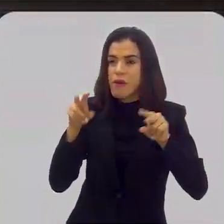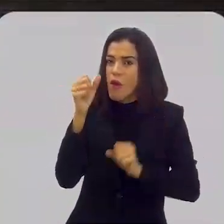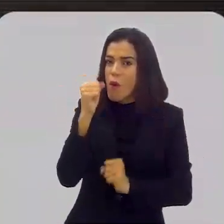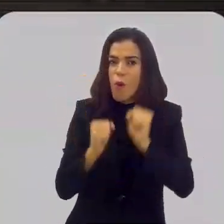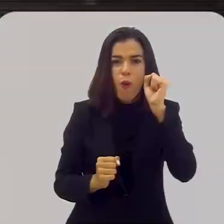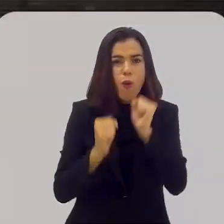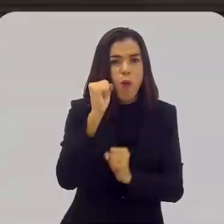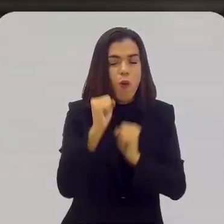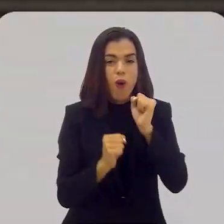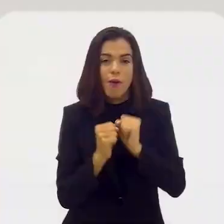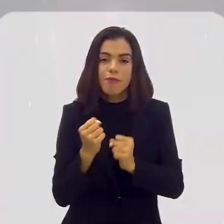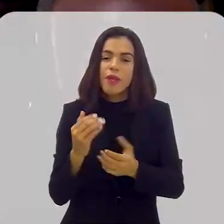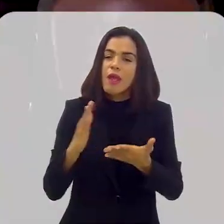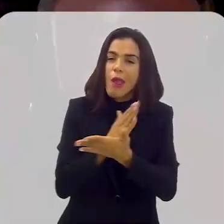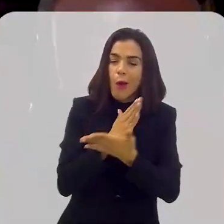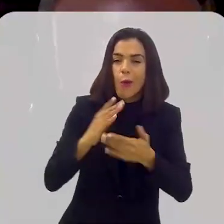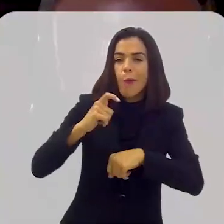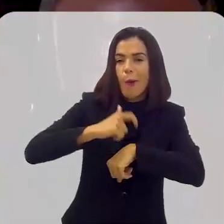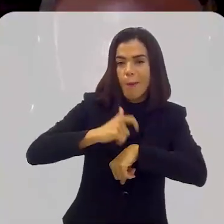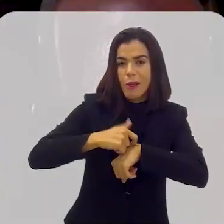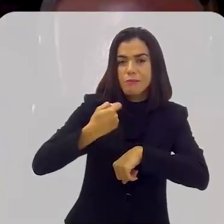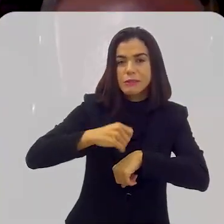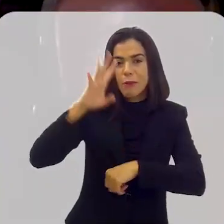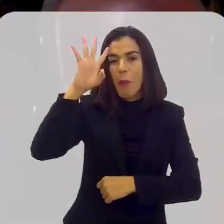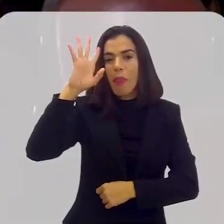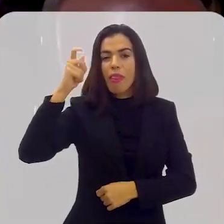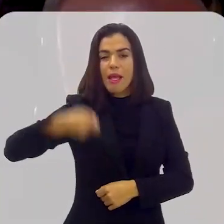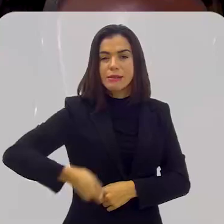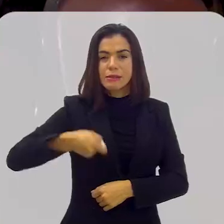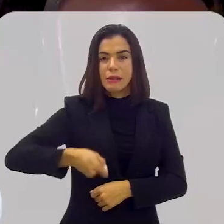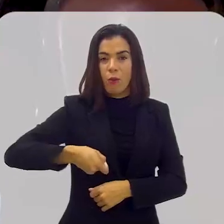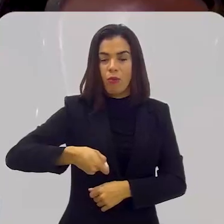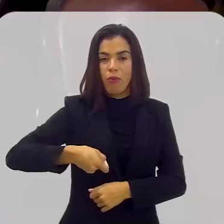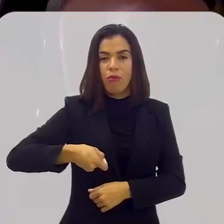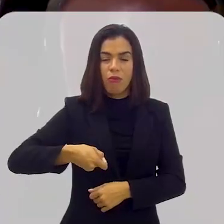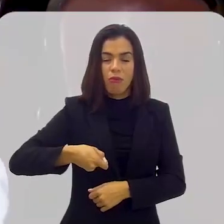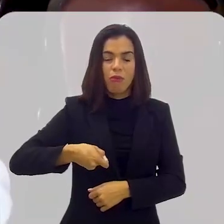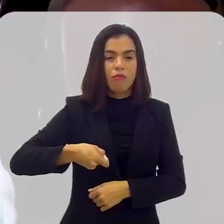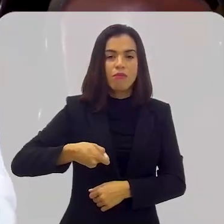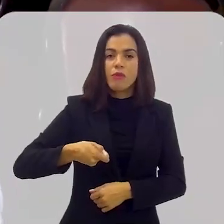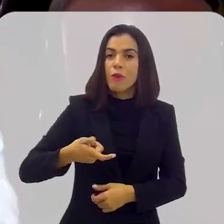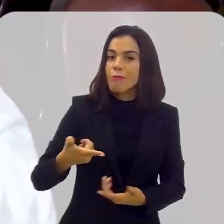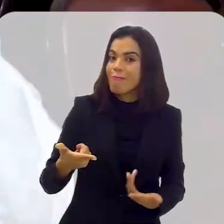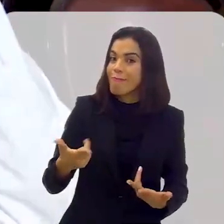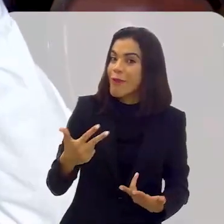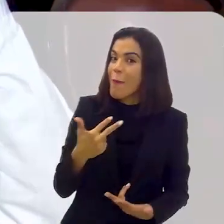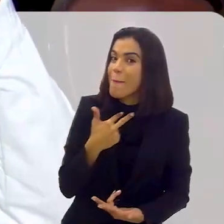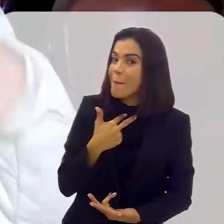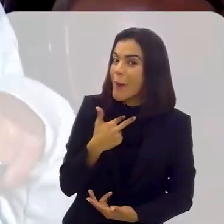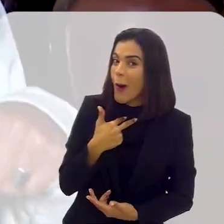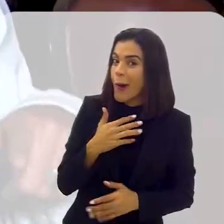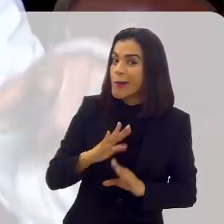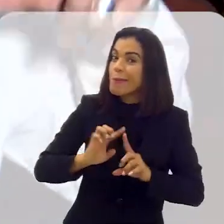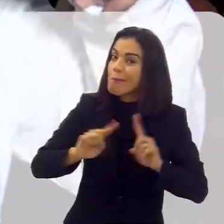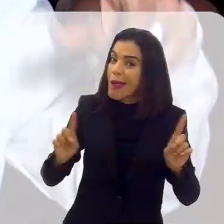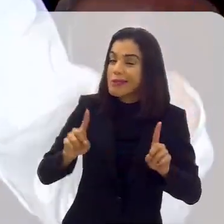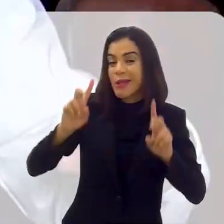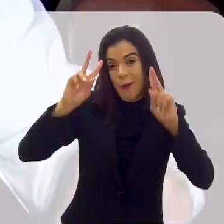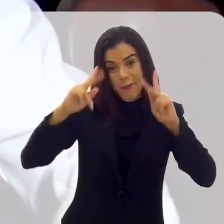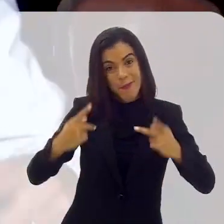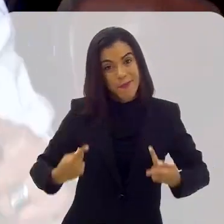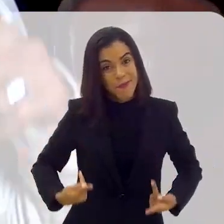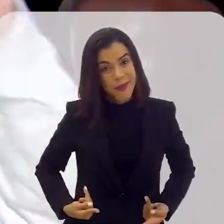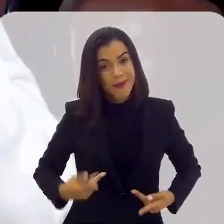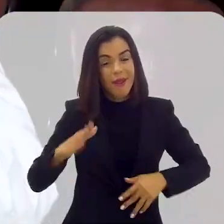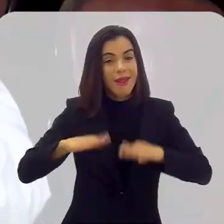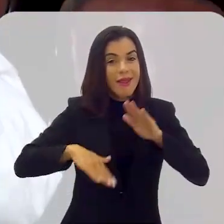limite. Na medida que você, em alguns momentos, tem que tomar uma decisão mais enérgica, você não deveria, mas somos seres